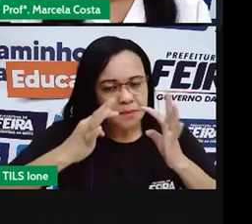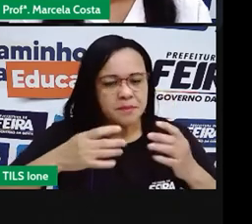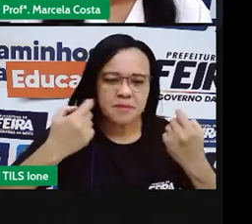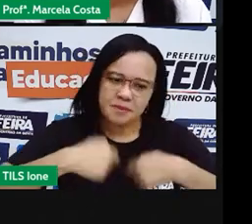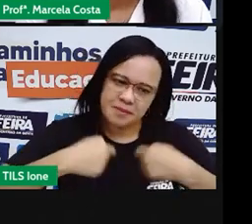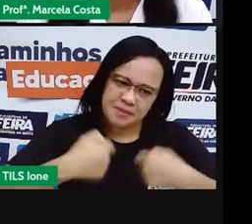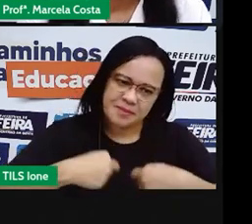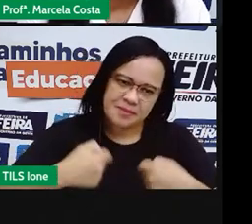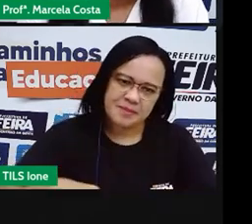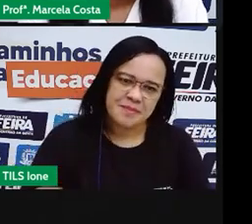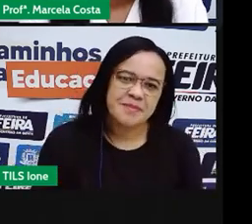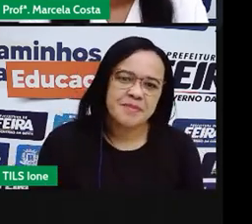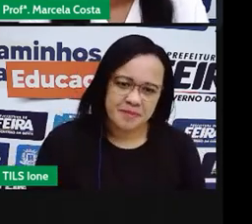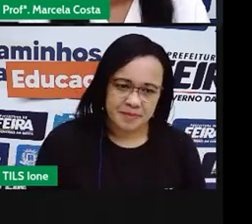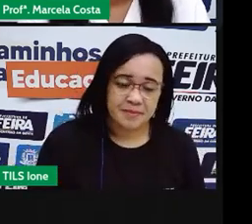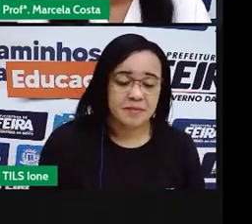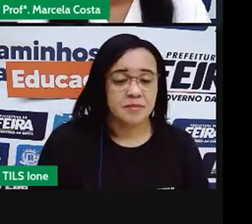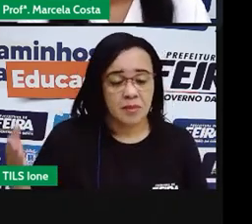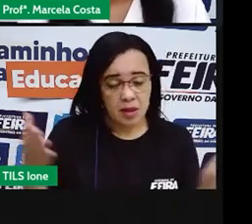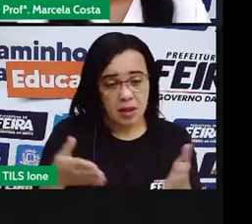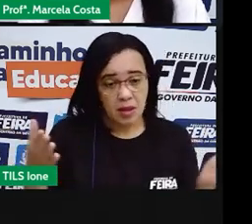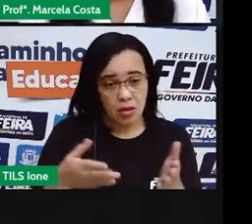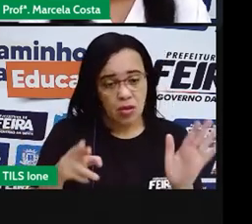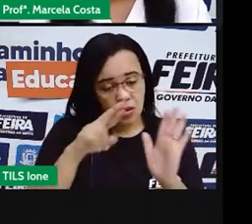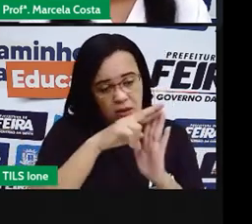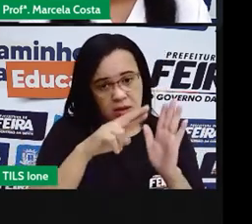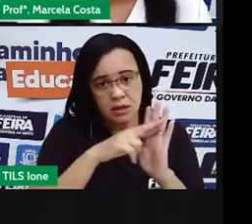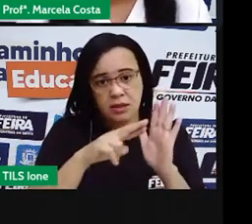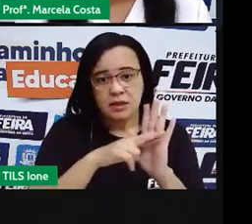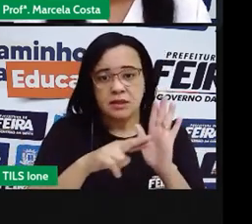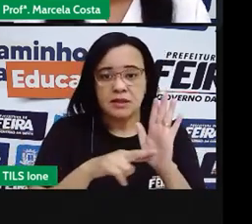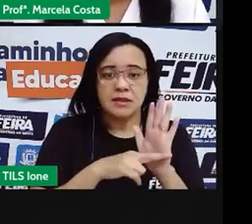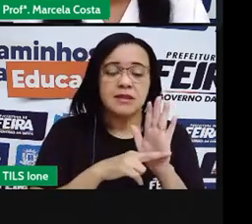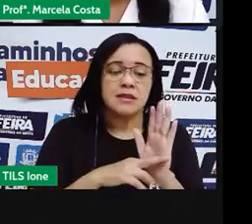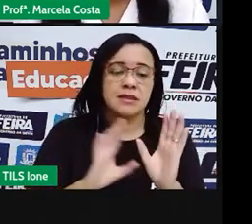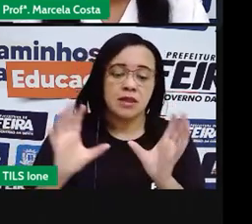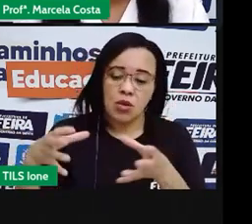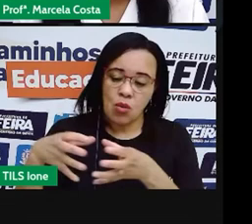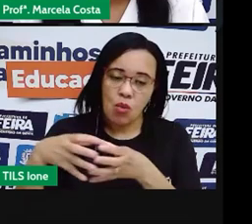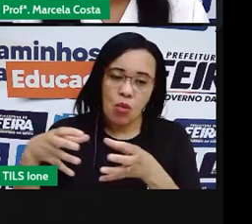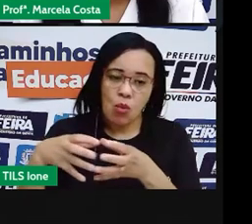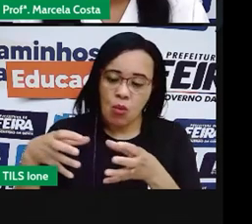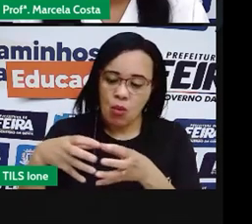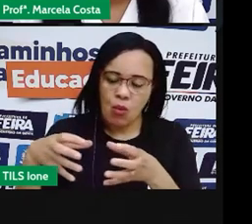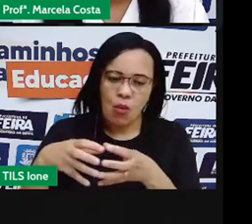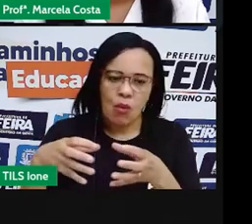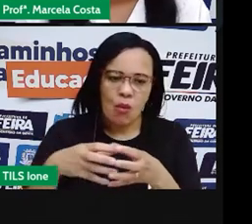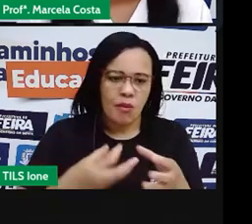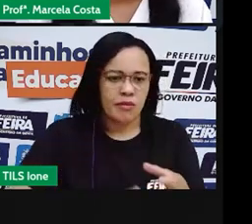Vamos ver também algumas regras de contagem é importante para a comunidade.